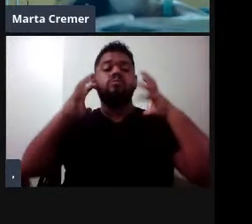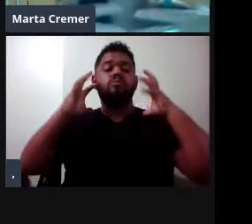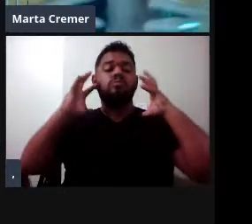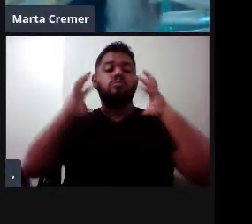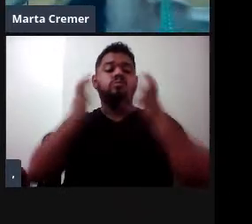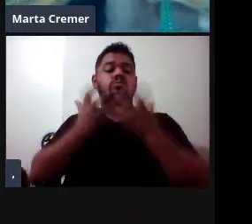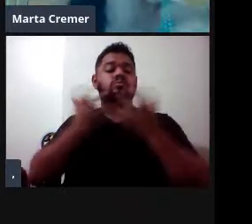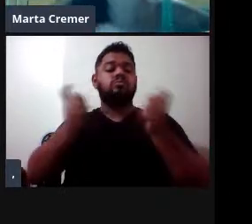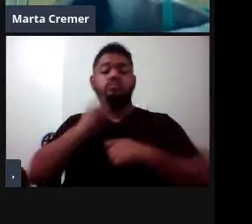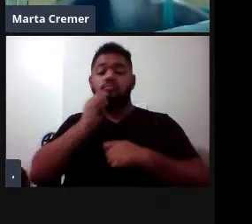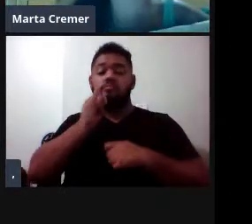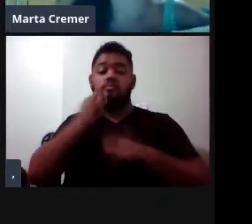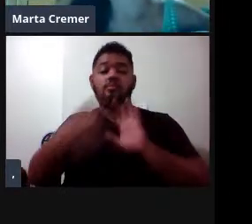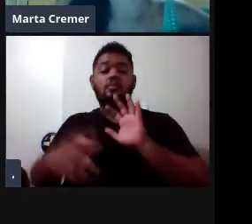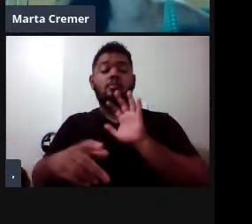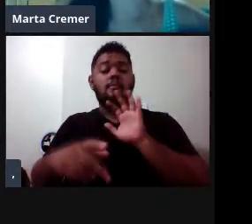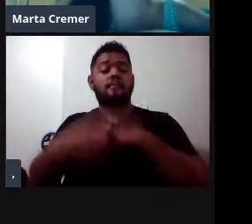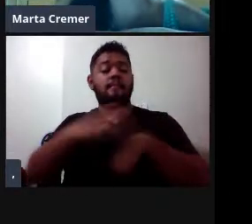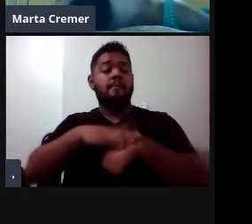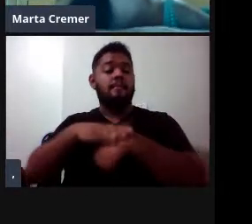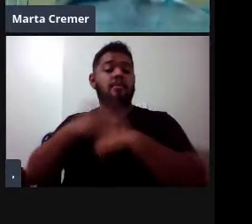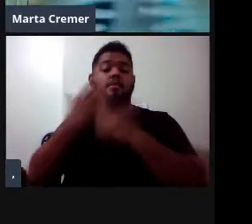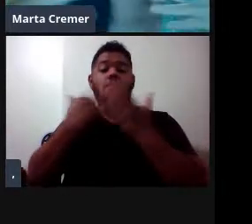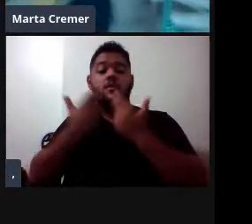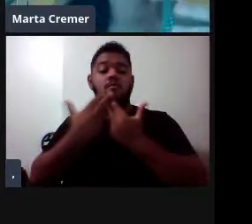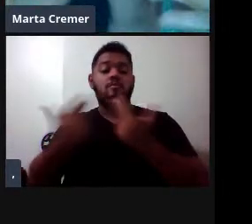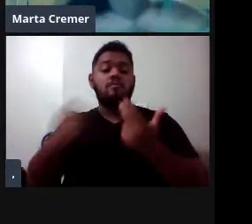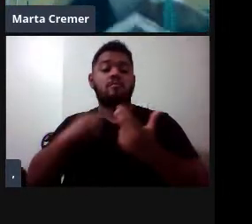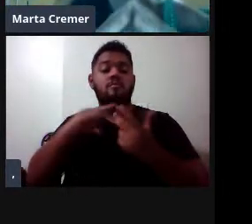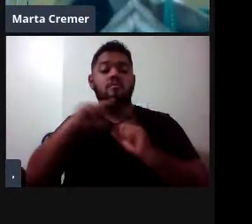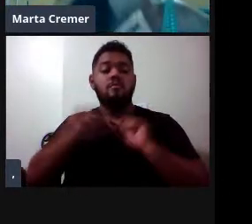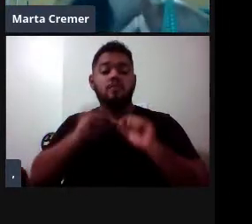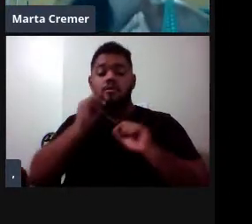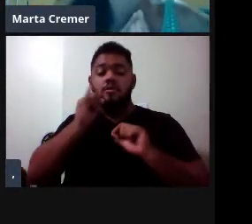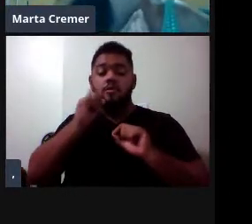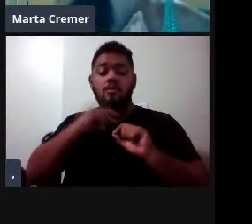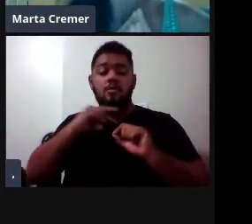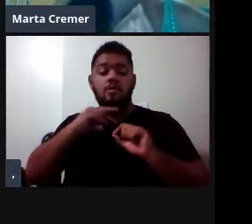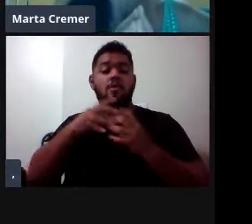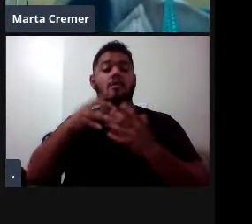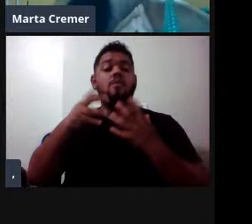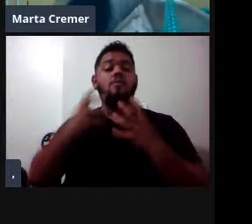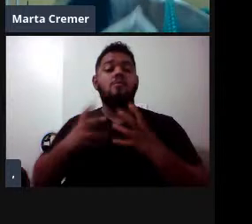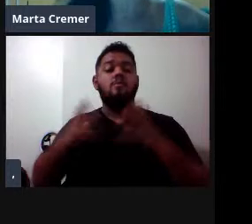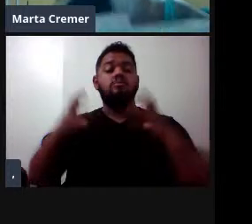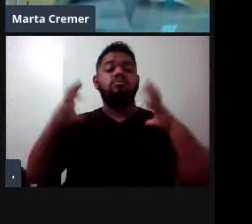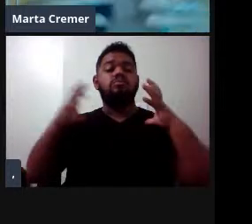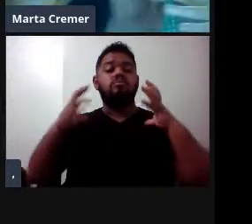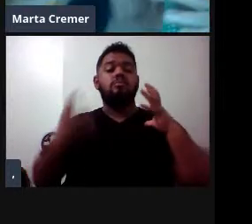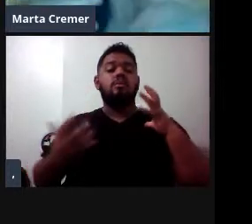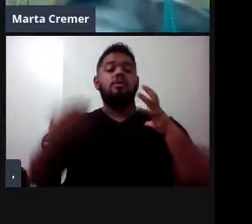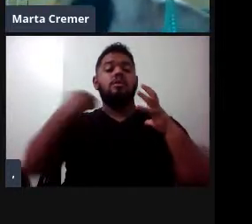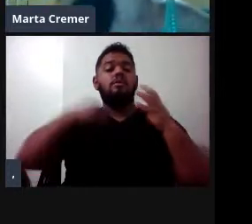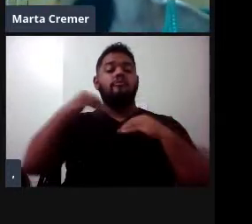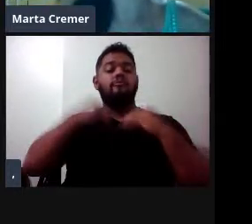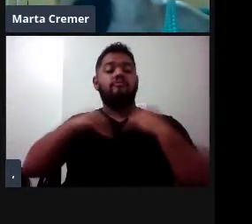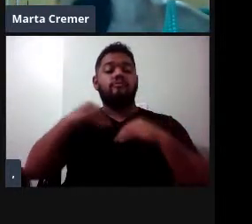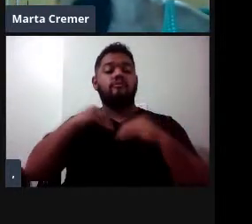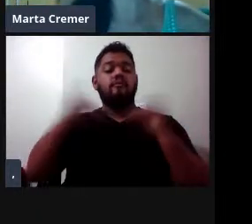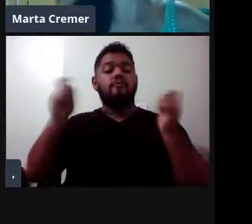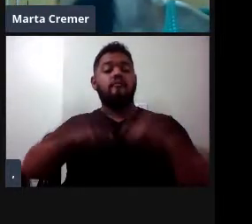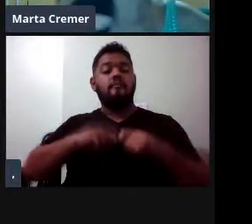a alimentação. Elas se expandem, elas têm uma irrigação ali nessa região, aumenta, e elas podem ficar com essa